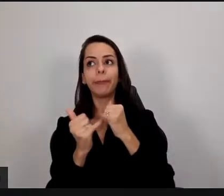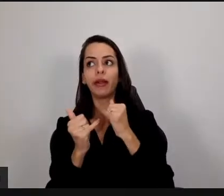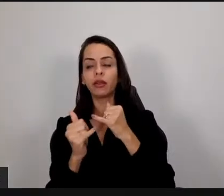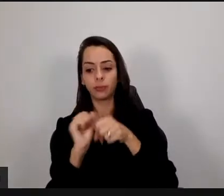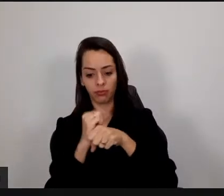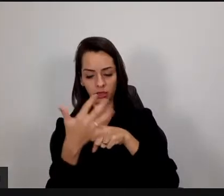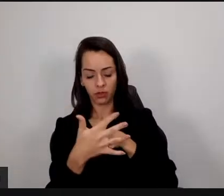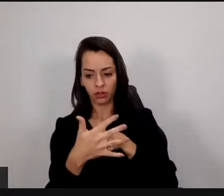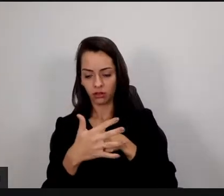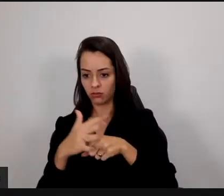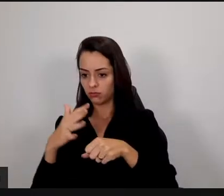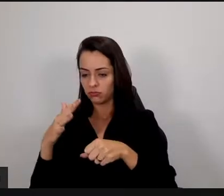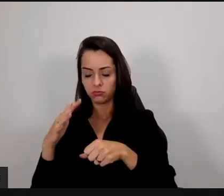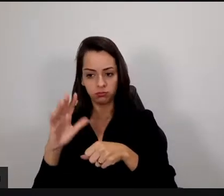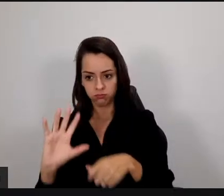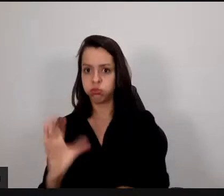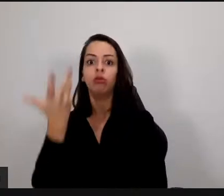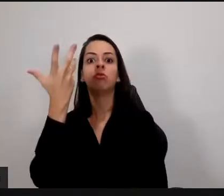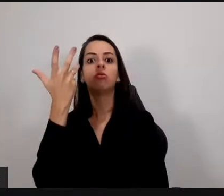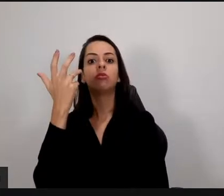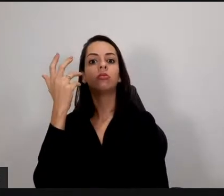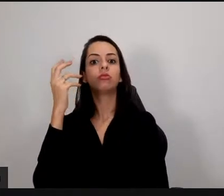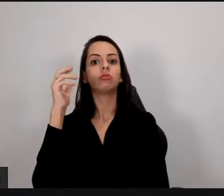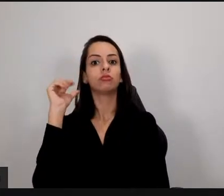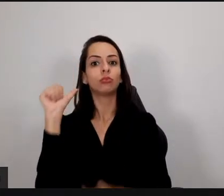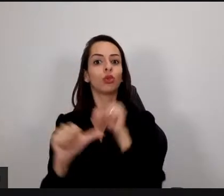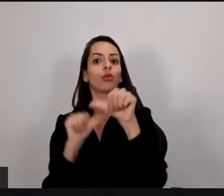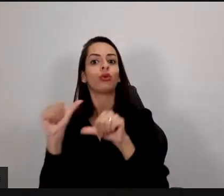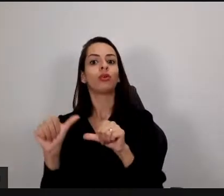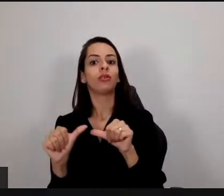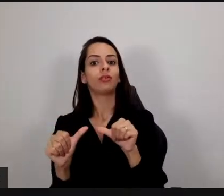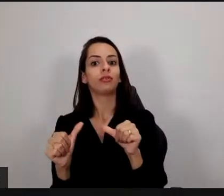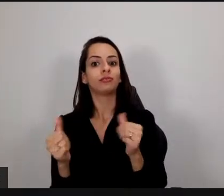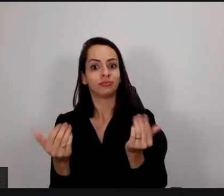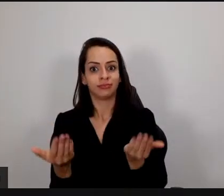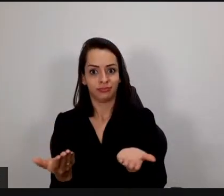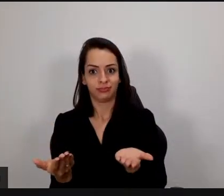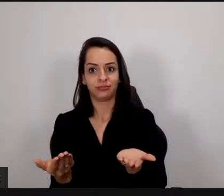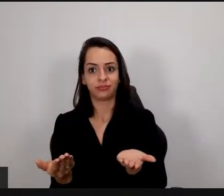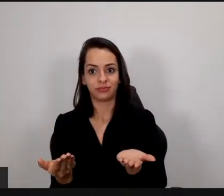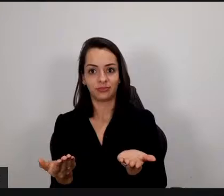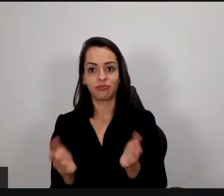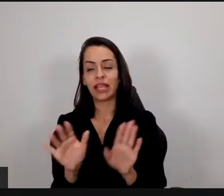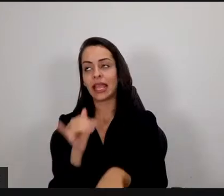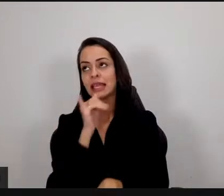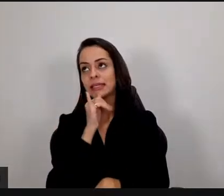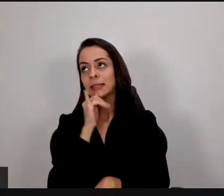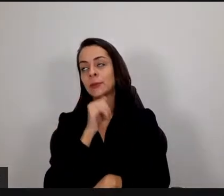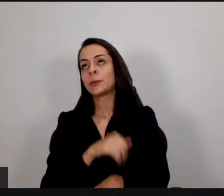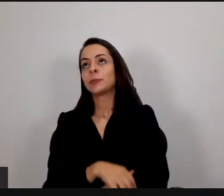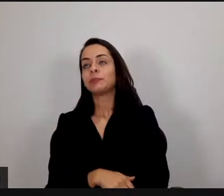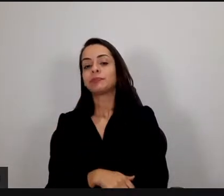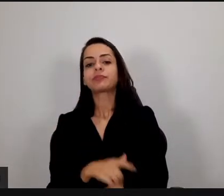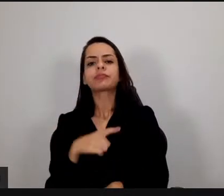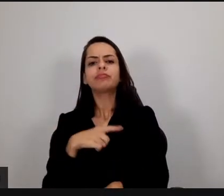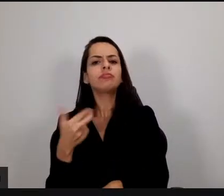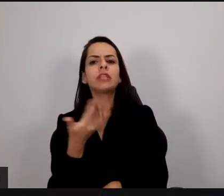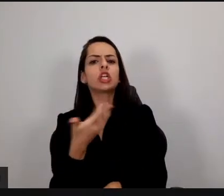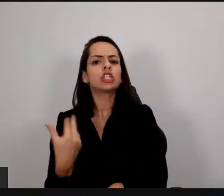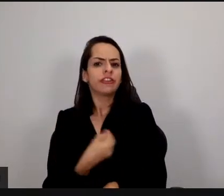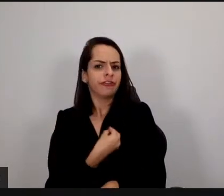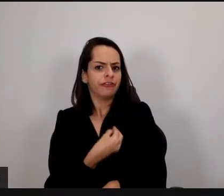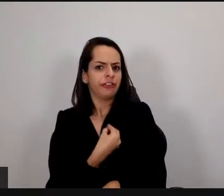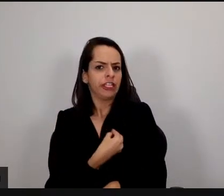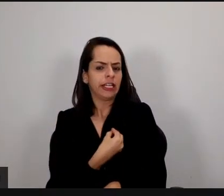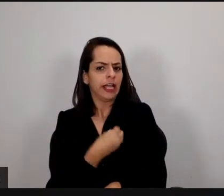costumo falar com os meus alunos que eu falo assim, gente, não existe nada instantâneo, até o miojo você tem que esperar três minutos, então as coisas podem ser muito rápidas,